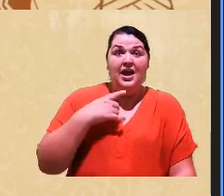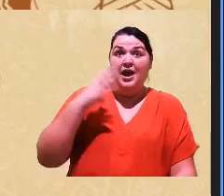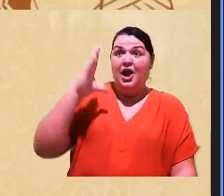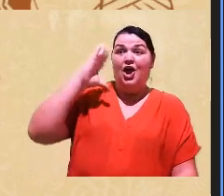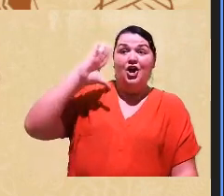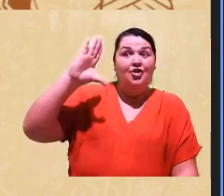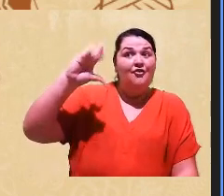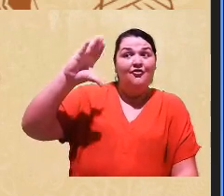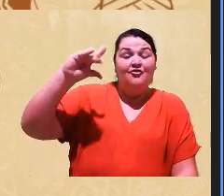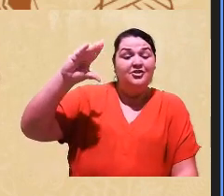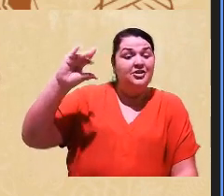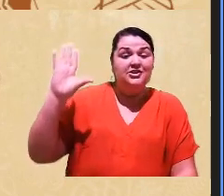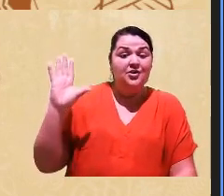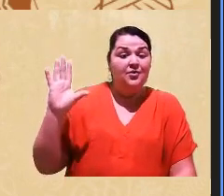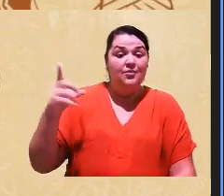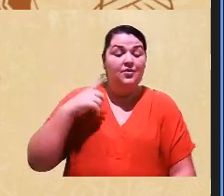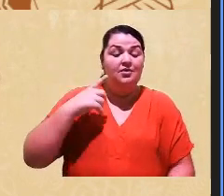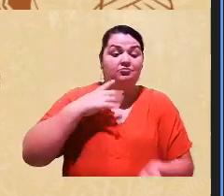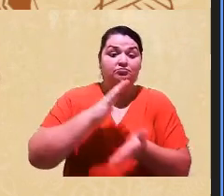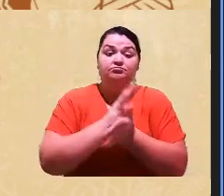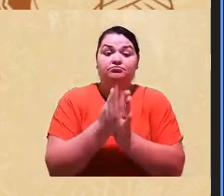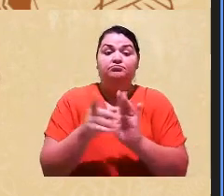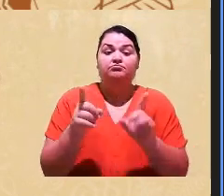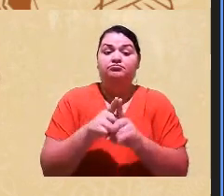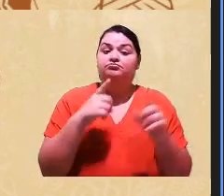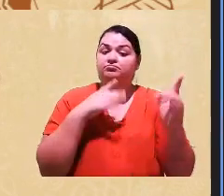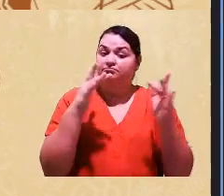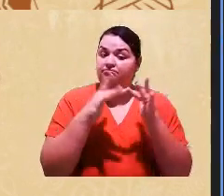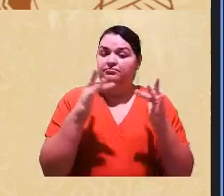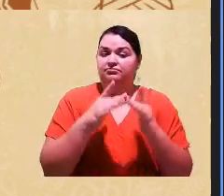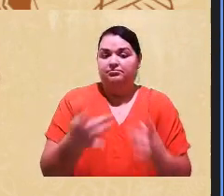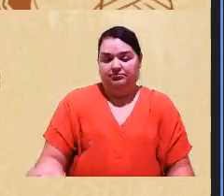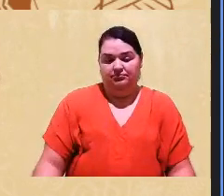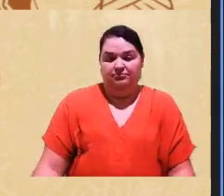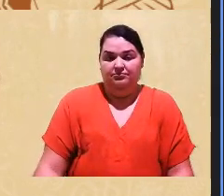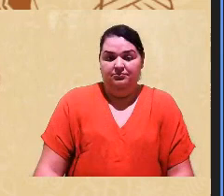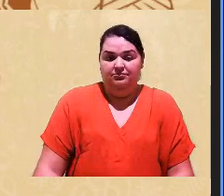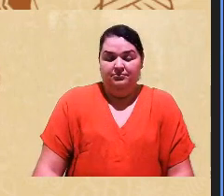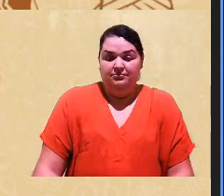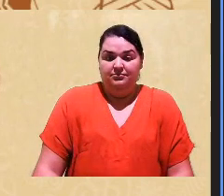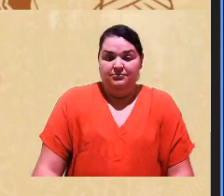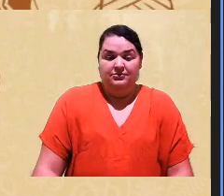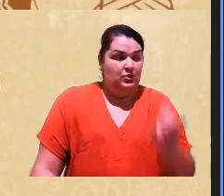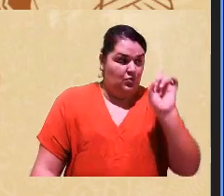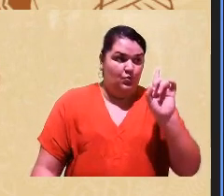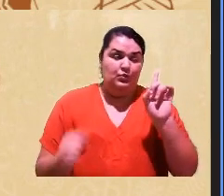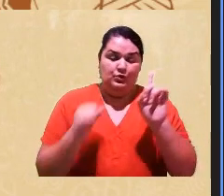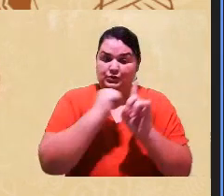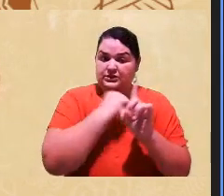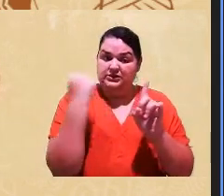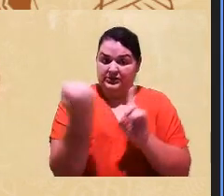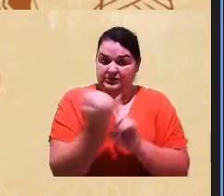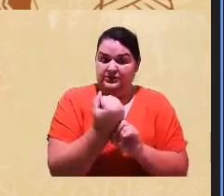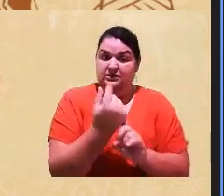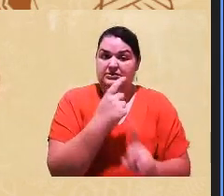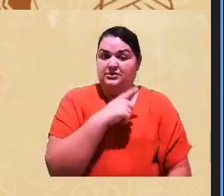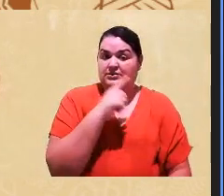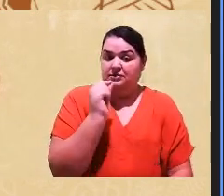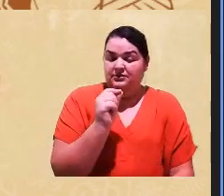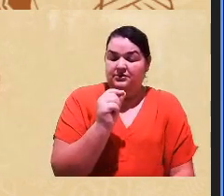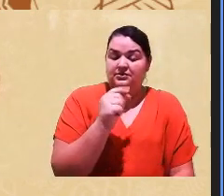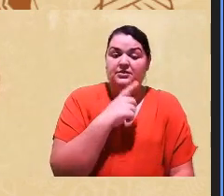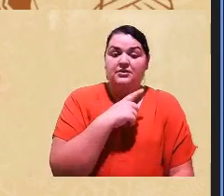perversidade, citando o Sueli Carneiro, uma sociedade que é uma sociedade que